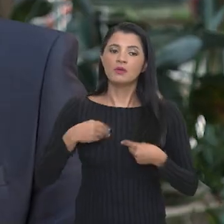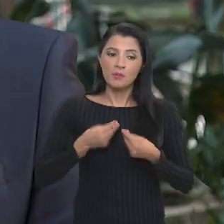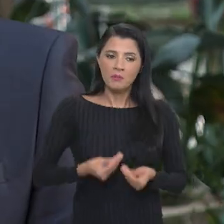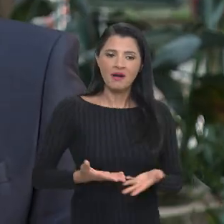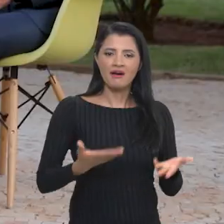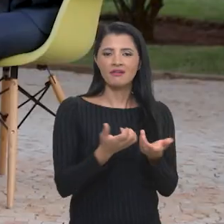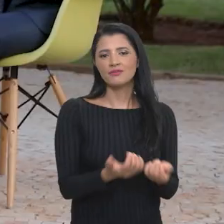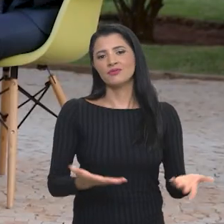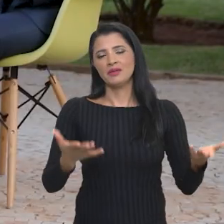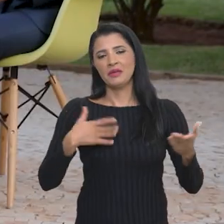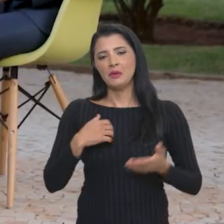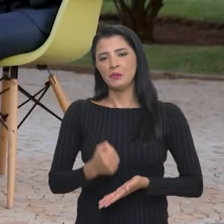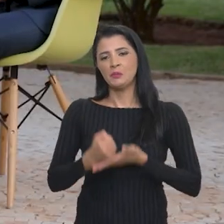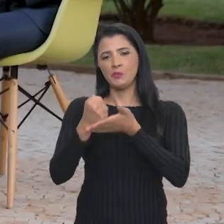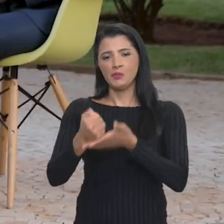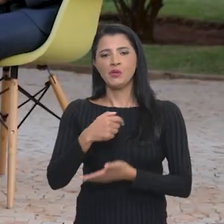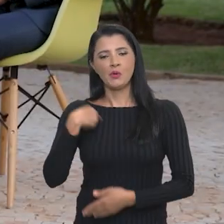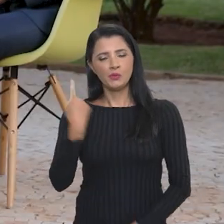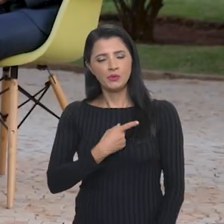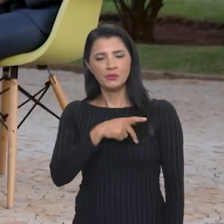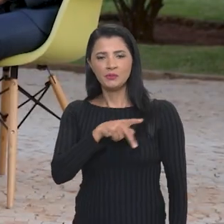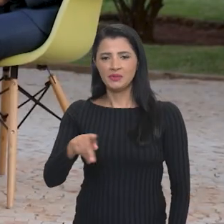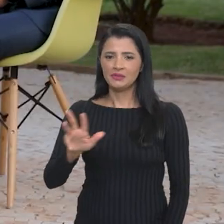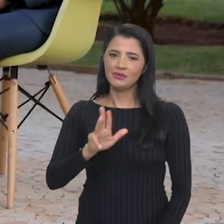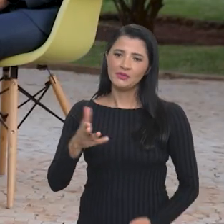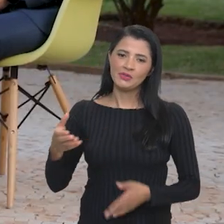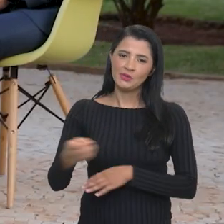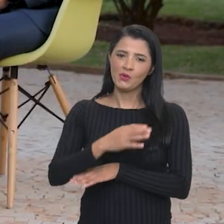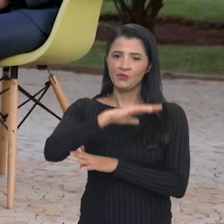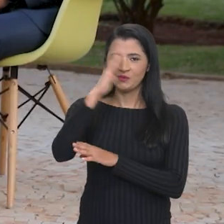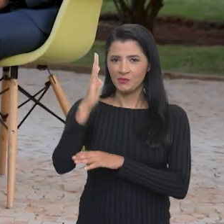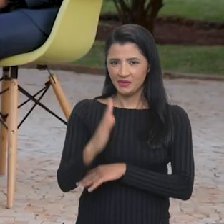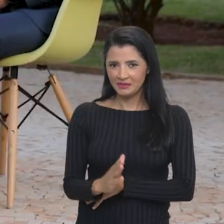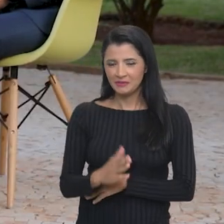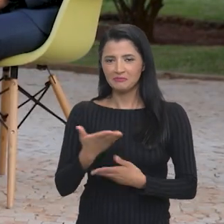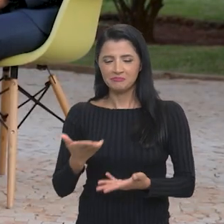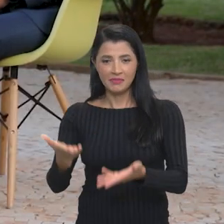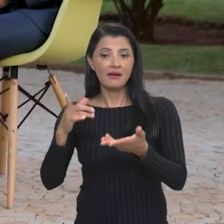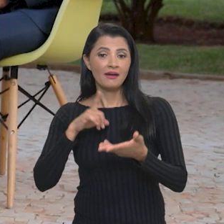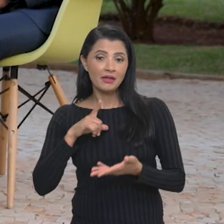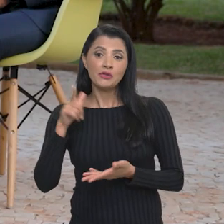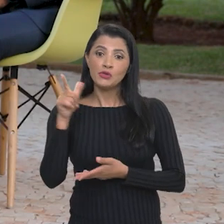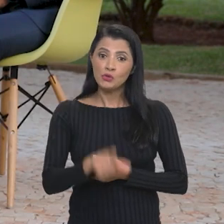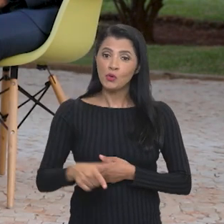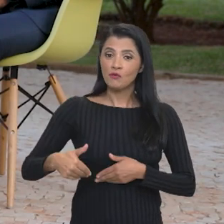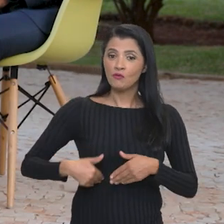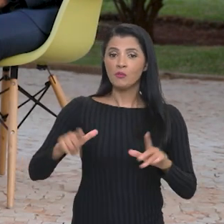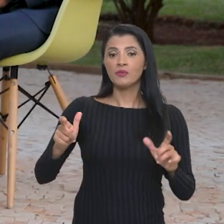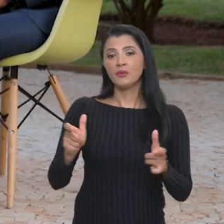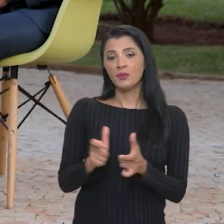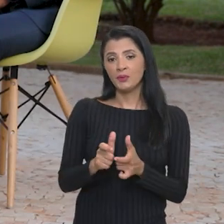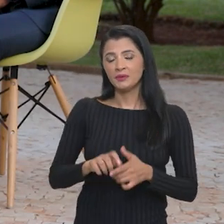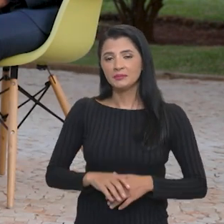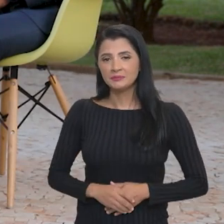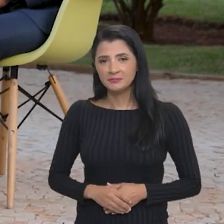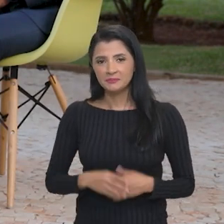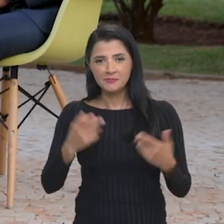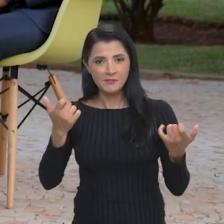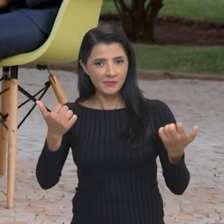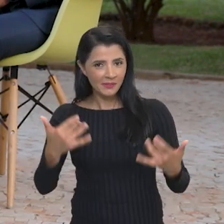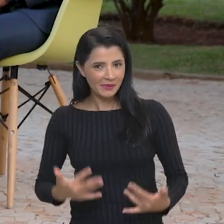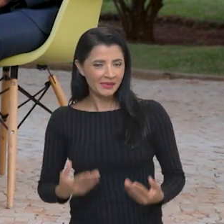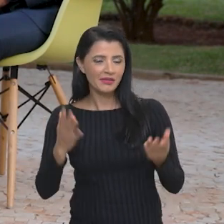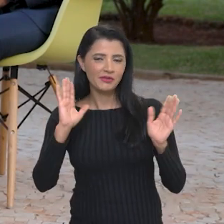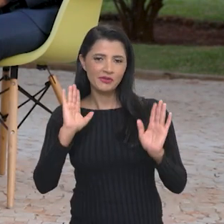Lula, com esse novo Brasil, para tirá-lo novamente do mapa da fome. Como eu disse, promoção do desenvolvimento da